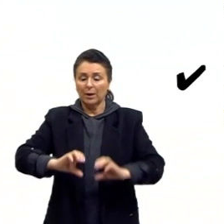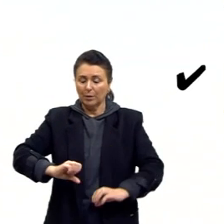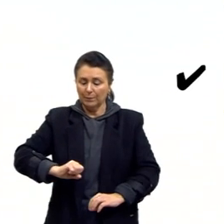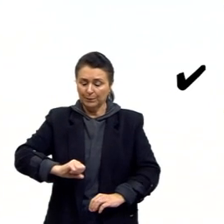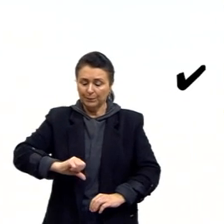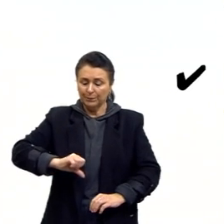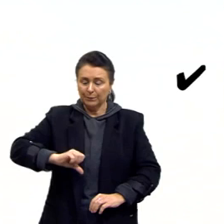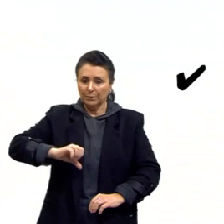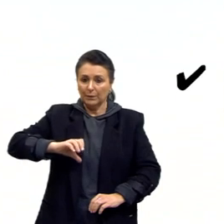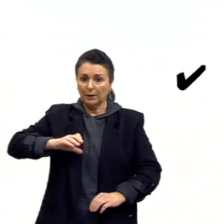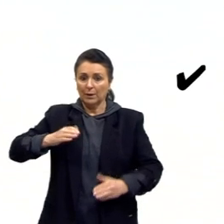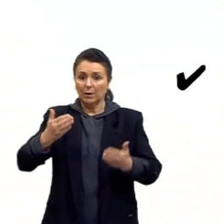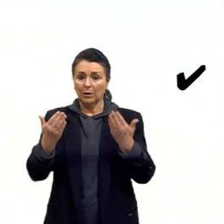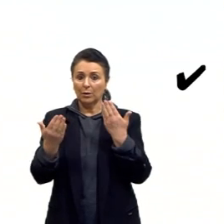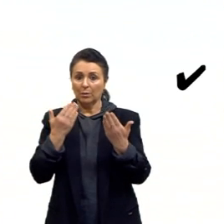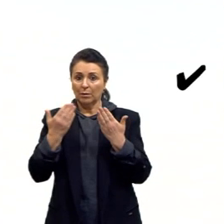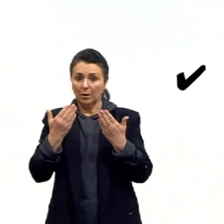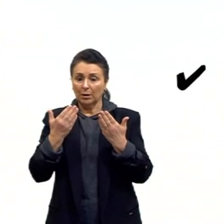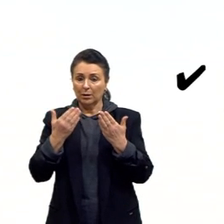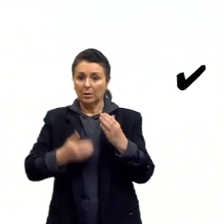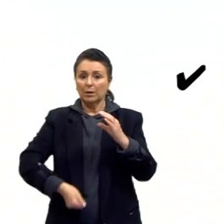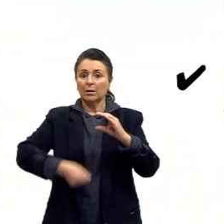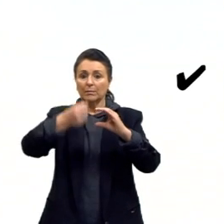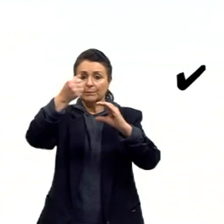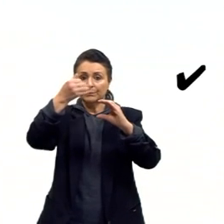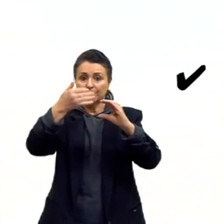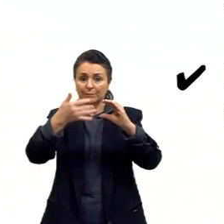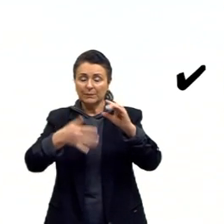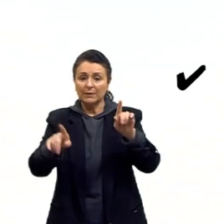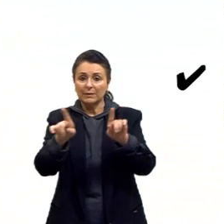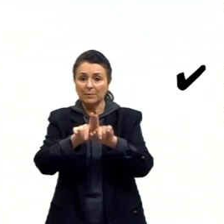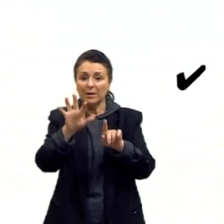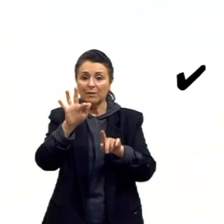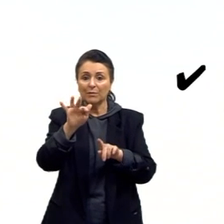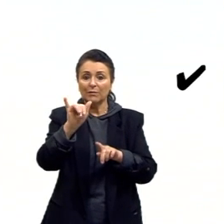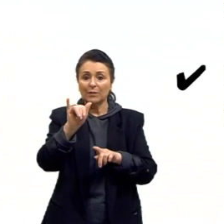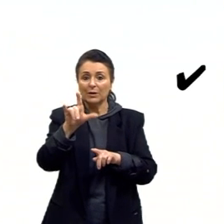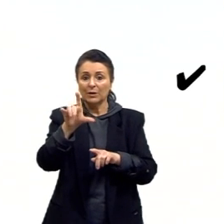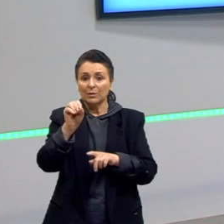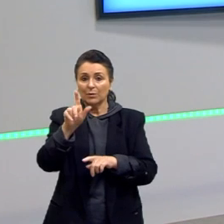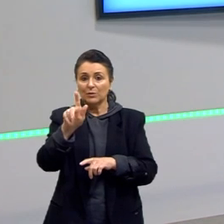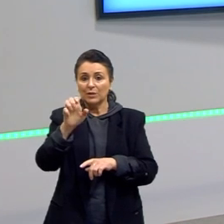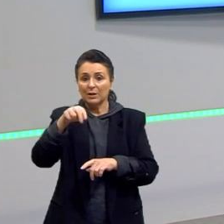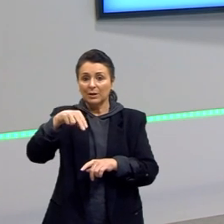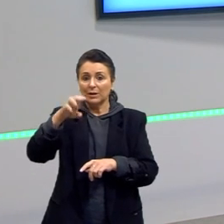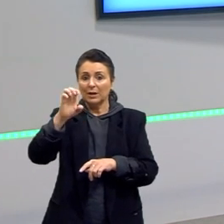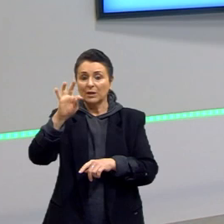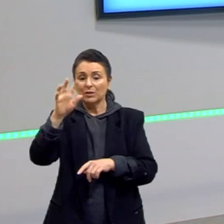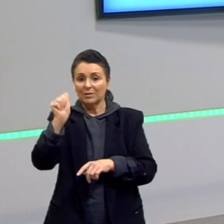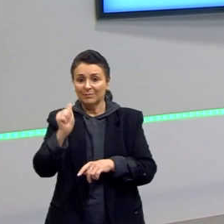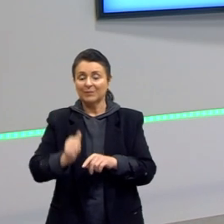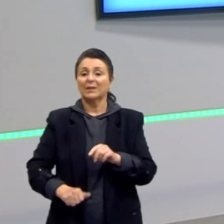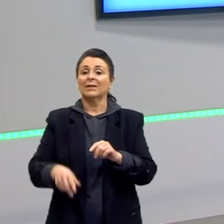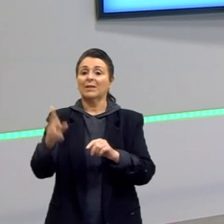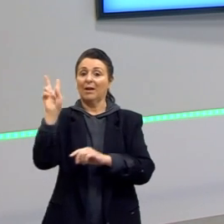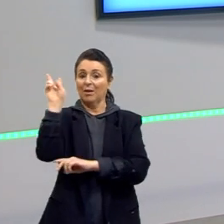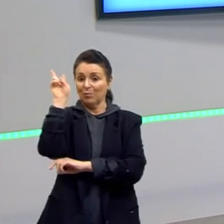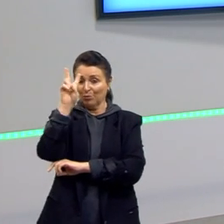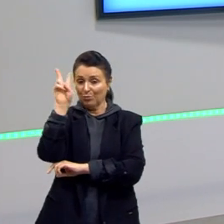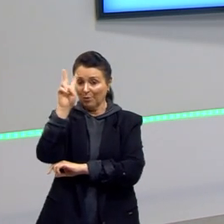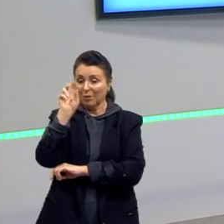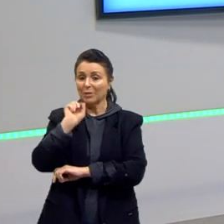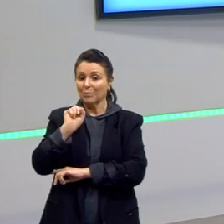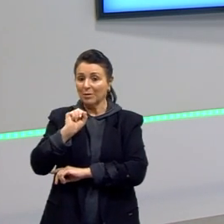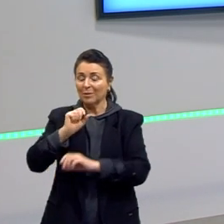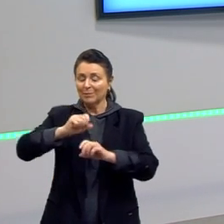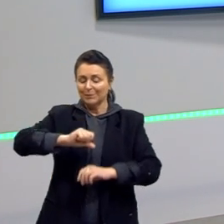a recapitulação da evolução filogenética através da ontogenia, a história da embriologia, do